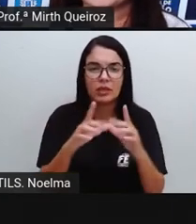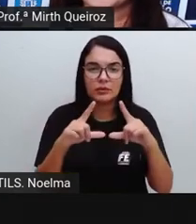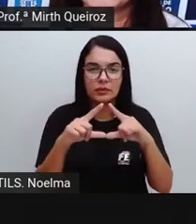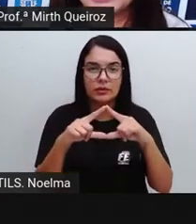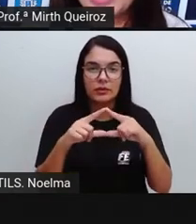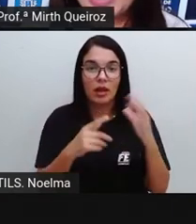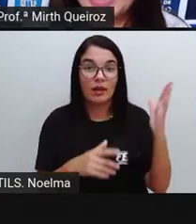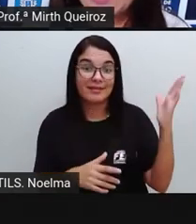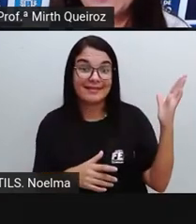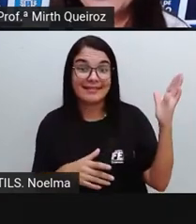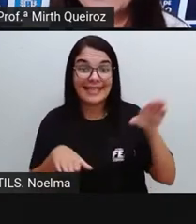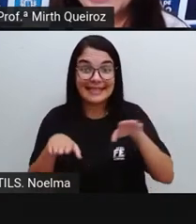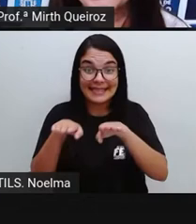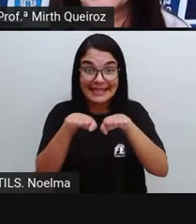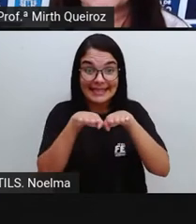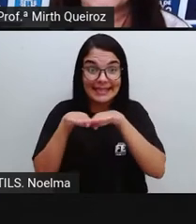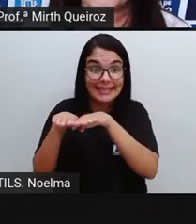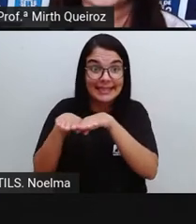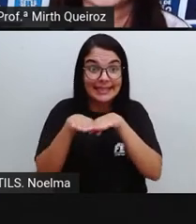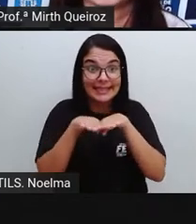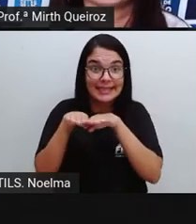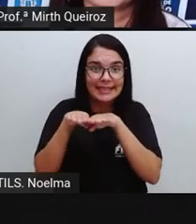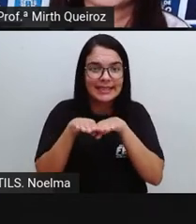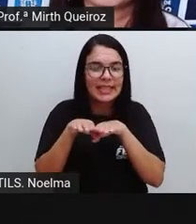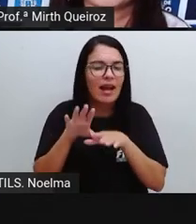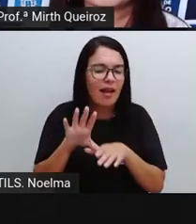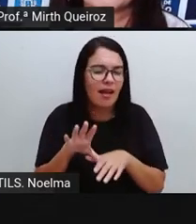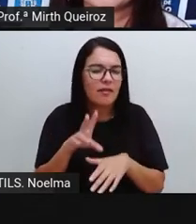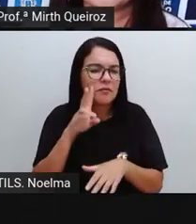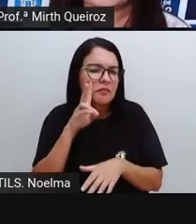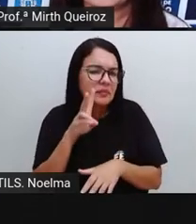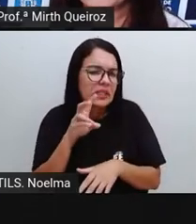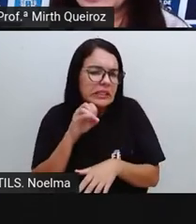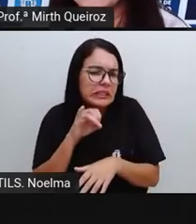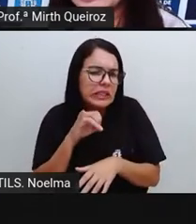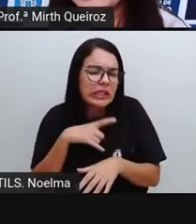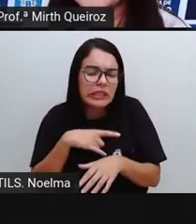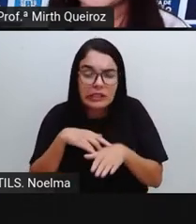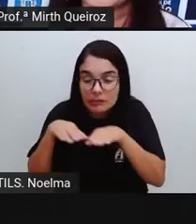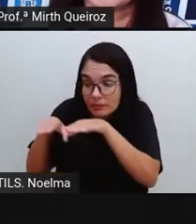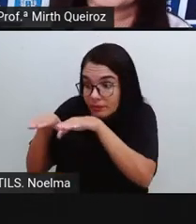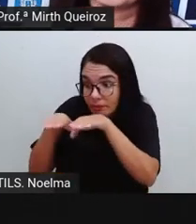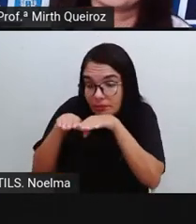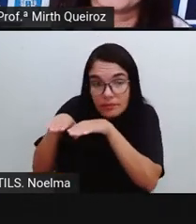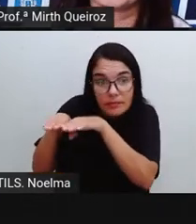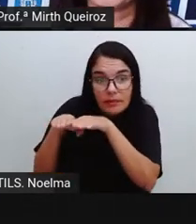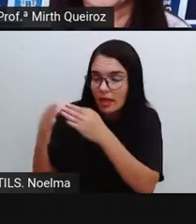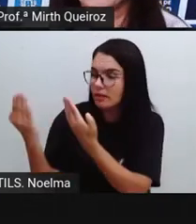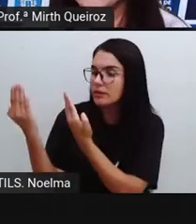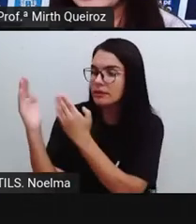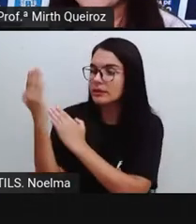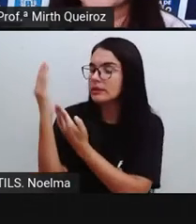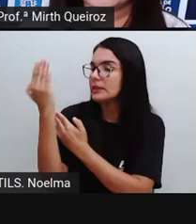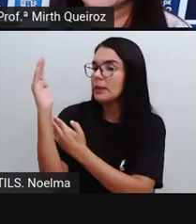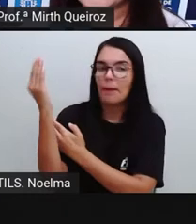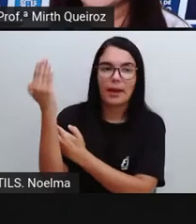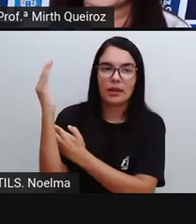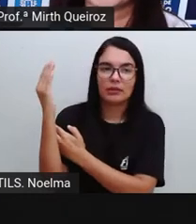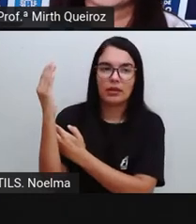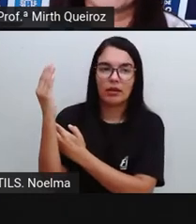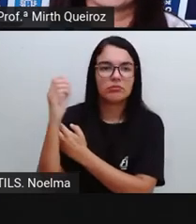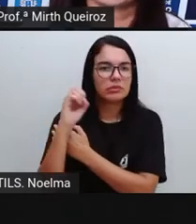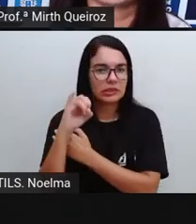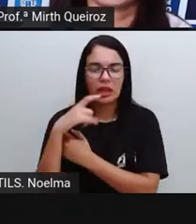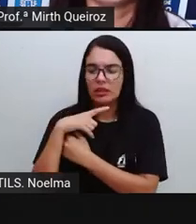nós temos uma imagem onde a gente vai detectar qual delas é simétrica ou não. Tem um lado